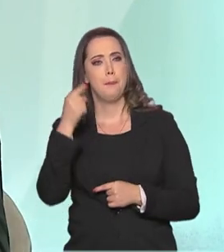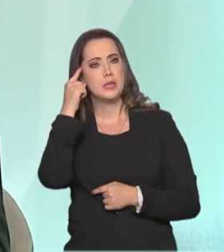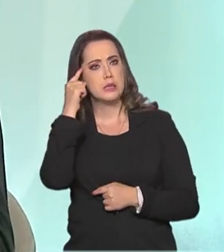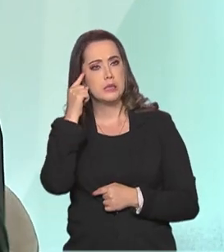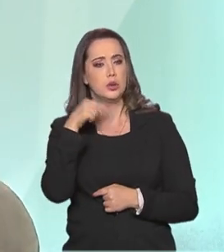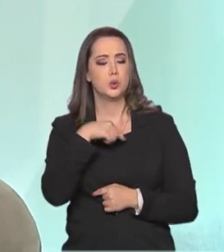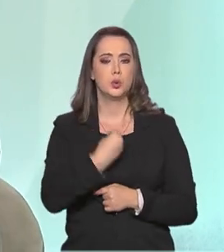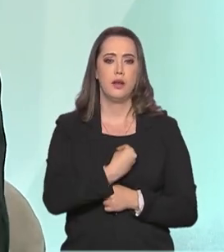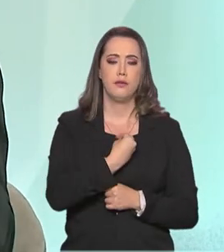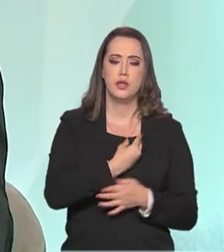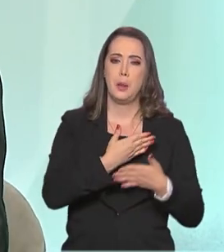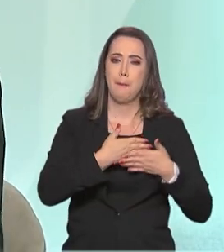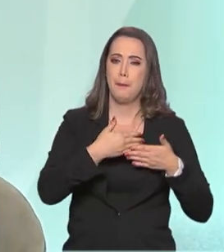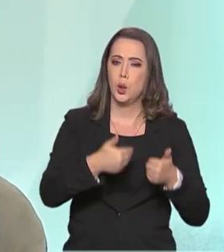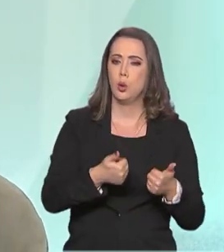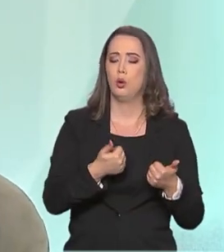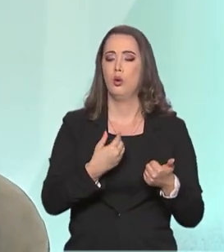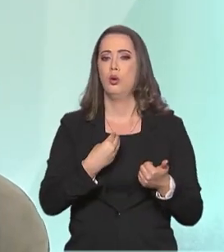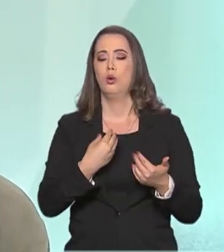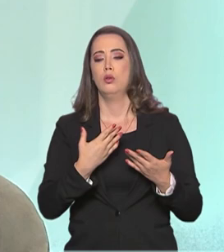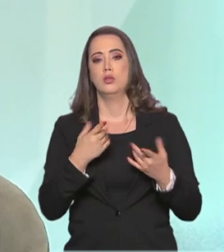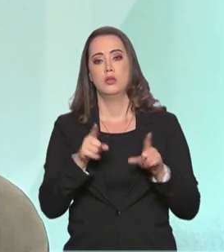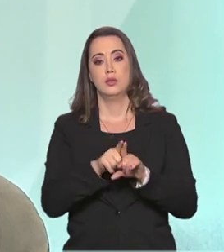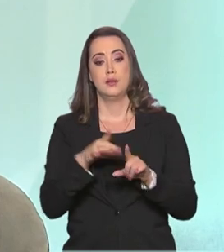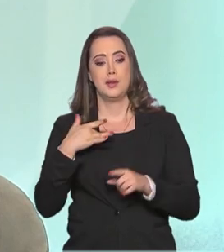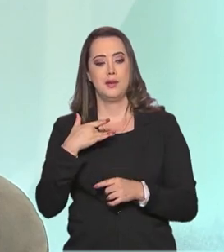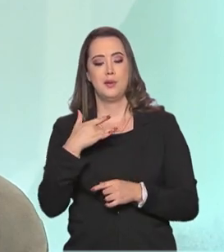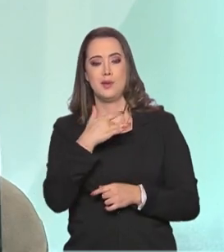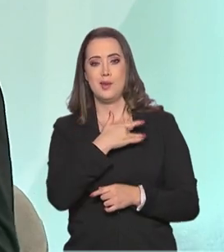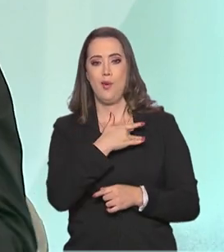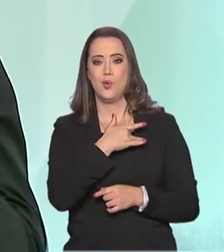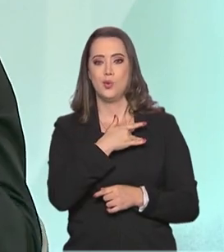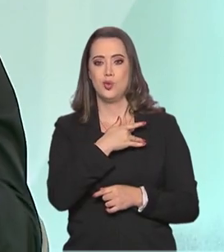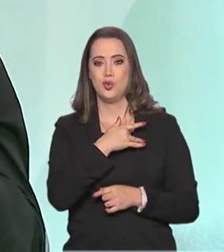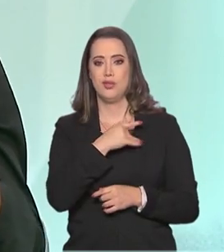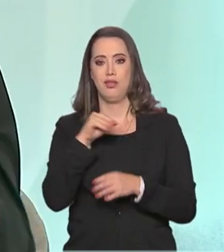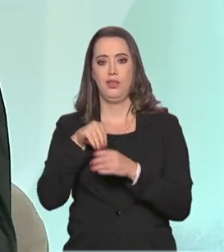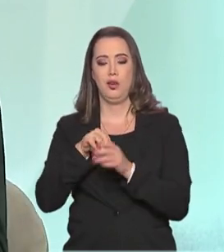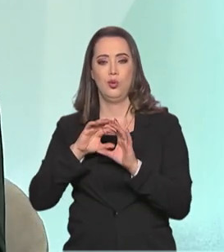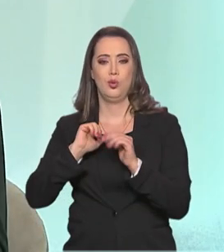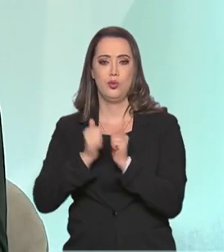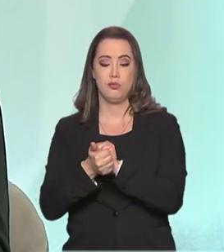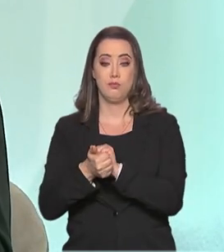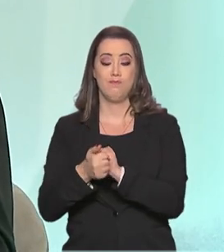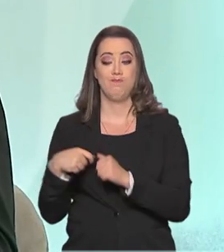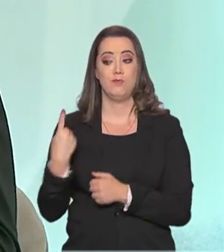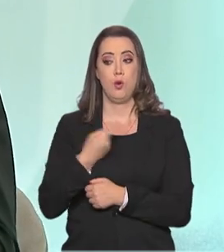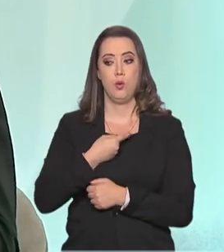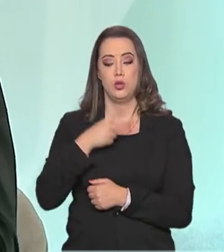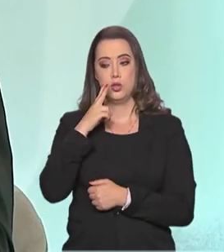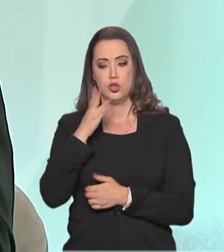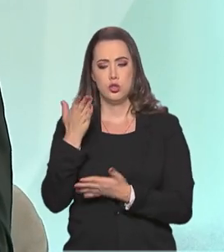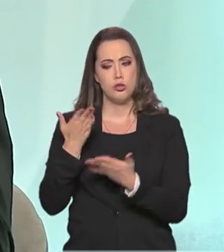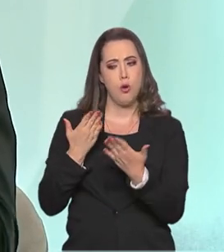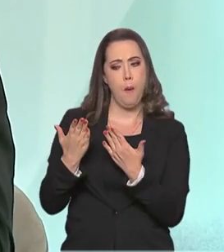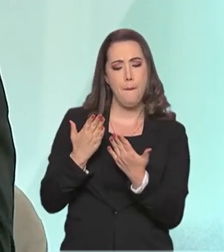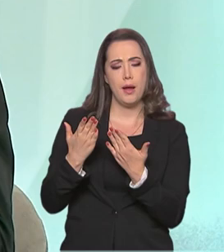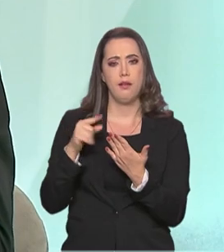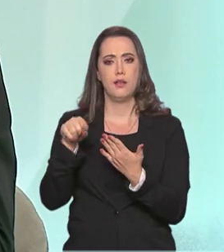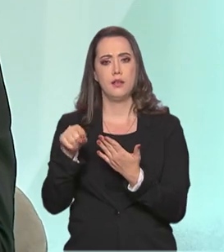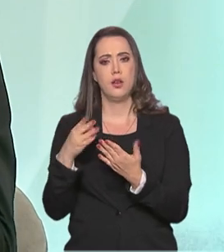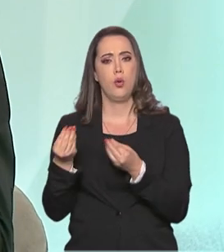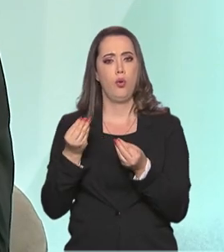a locação de pessoas saudáveis para o esporte. Então, a gente hoje faz um mapeamento de como a gente